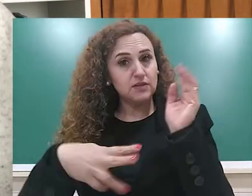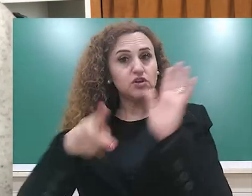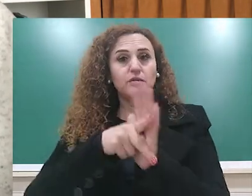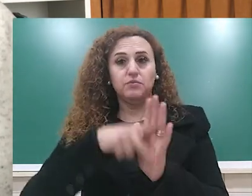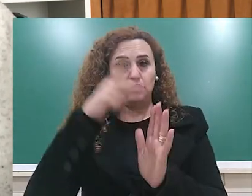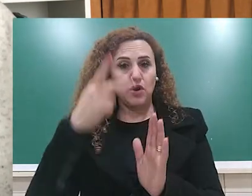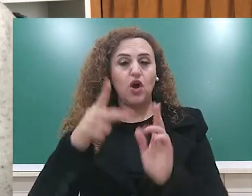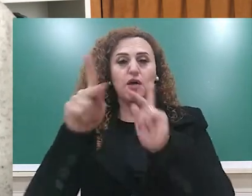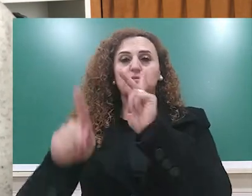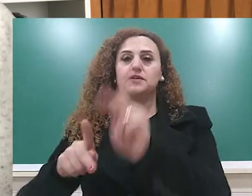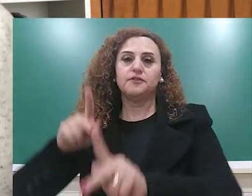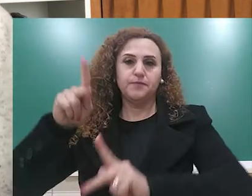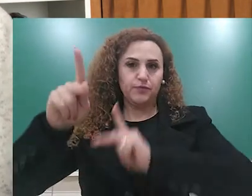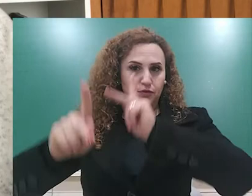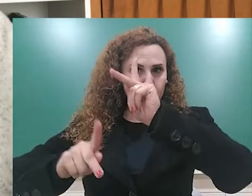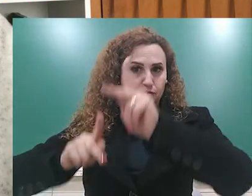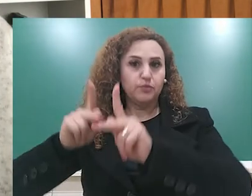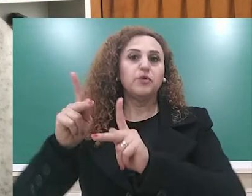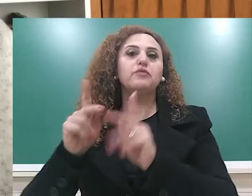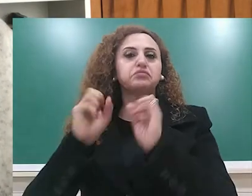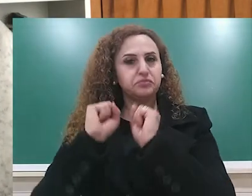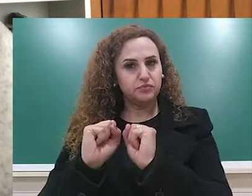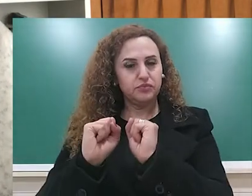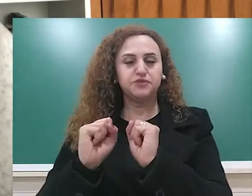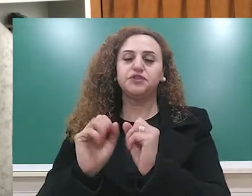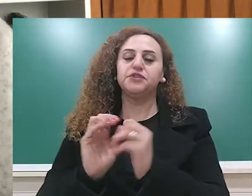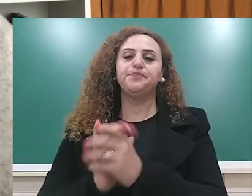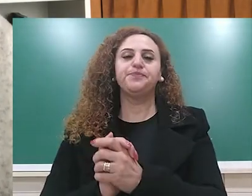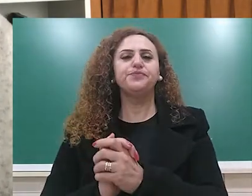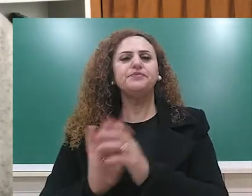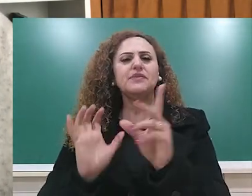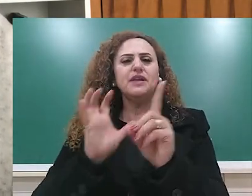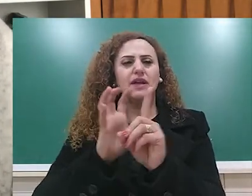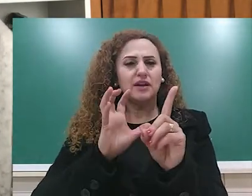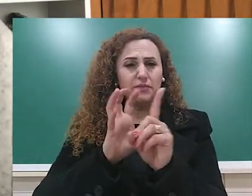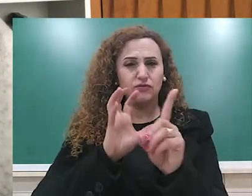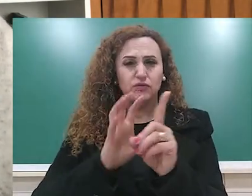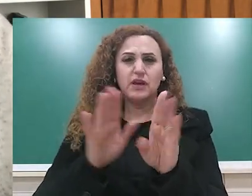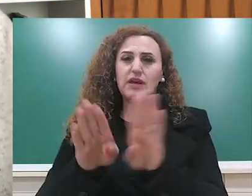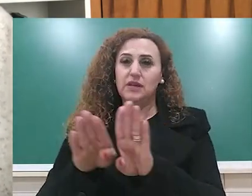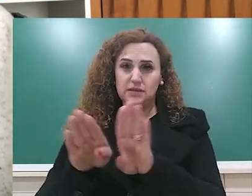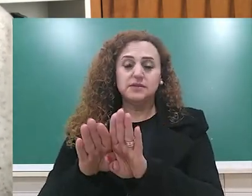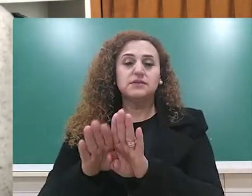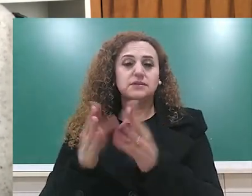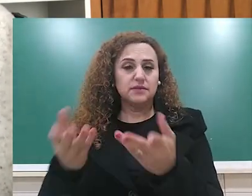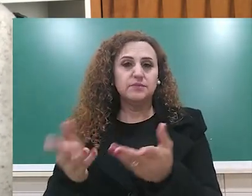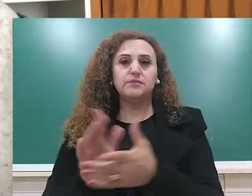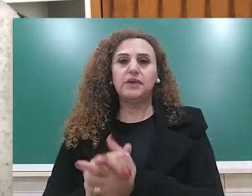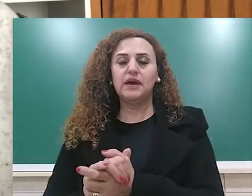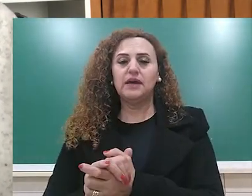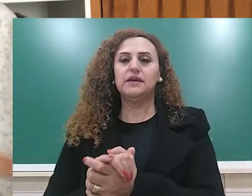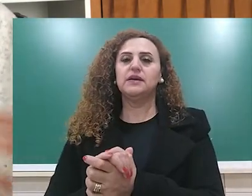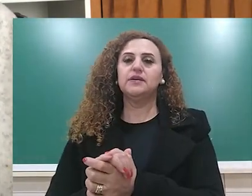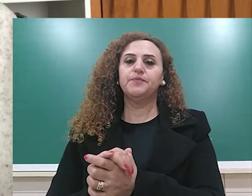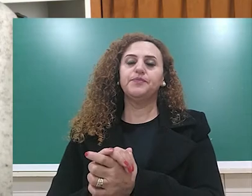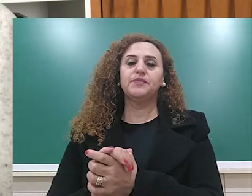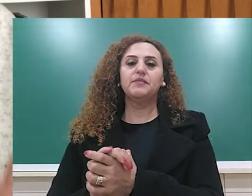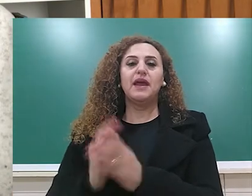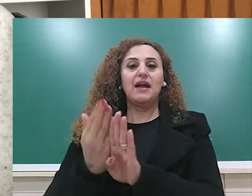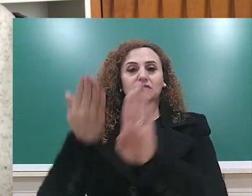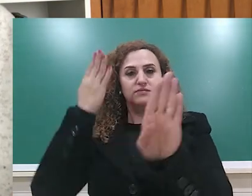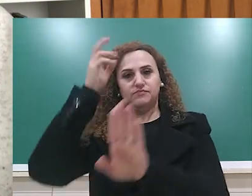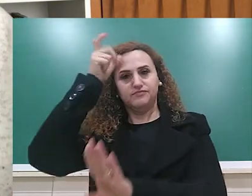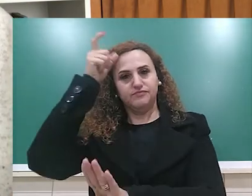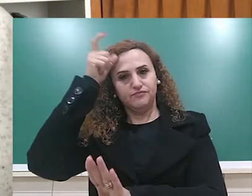uma intervenção, uma influência dos diabos, e também praticar os